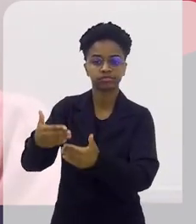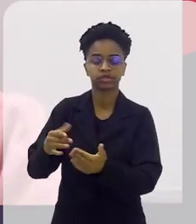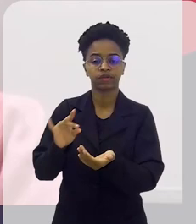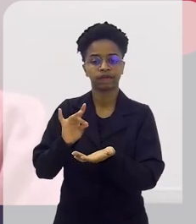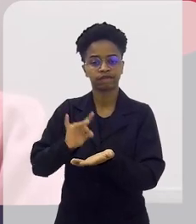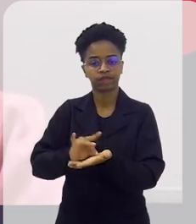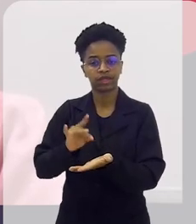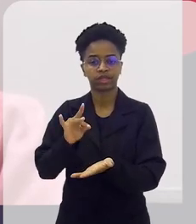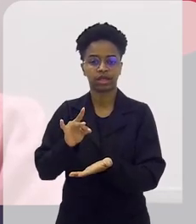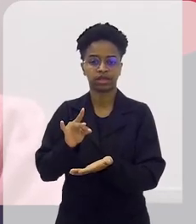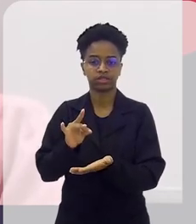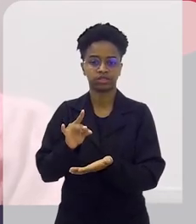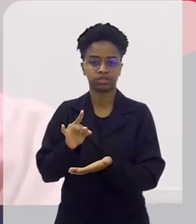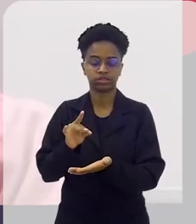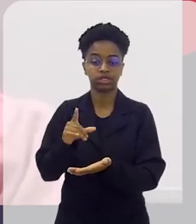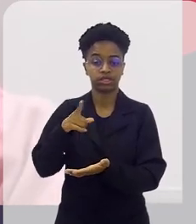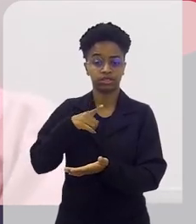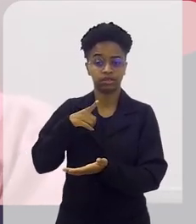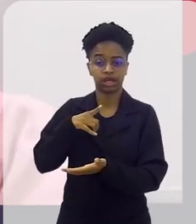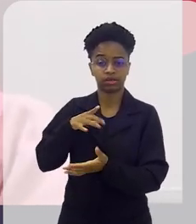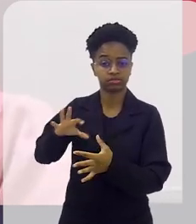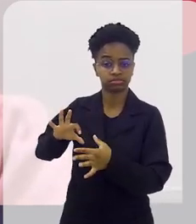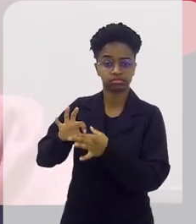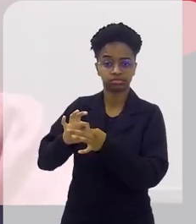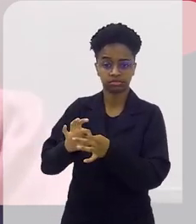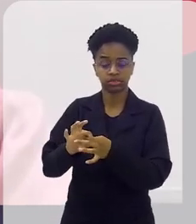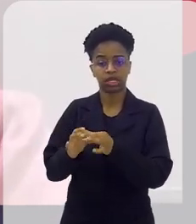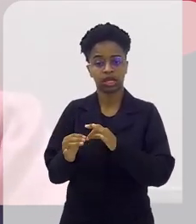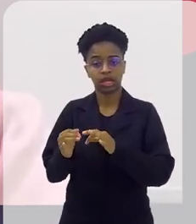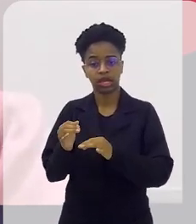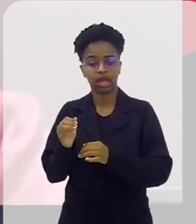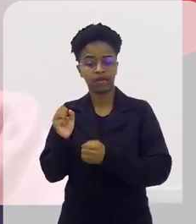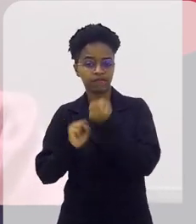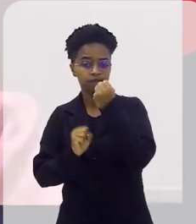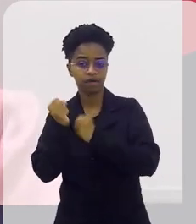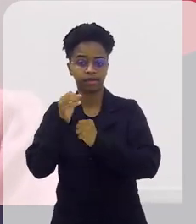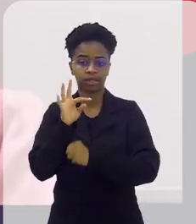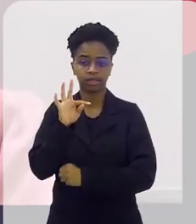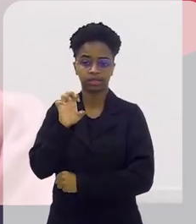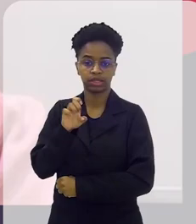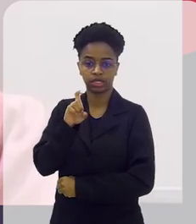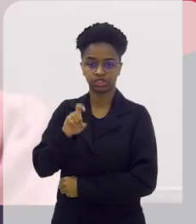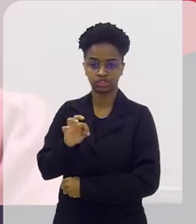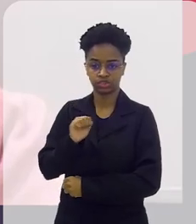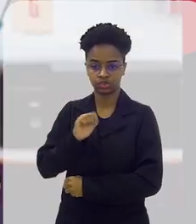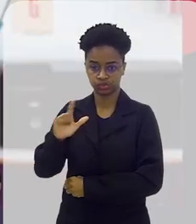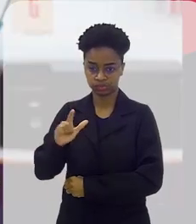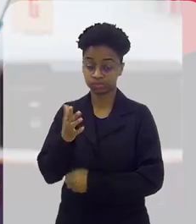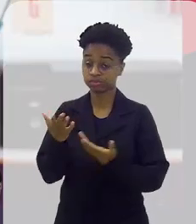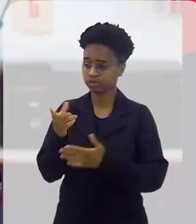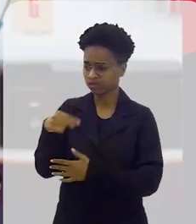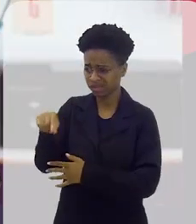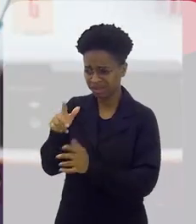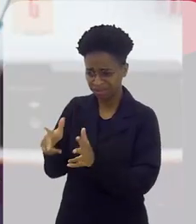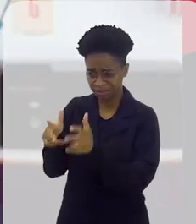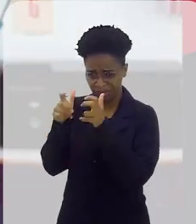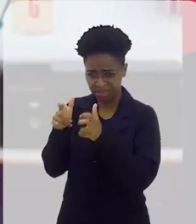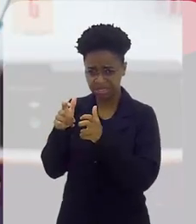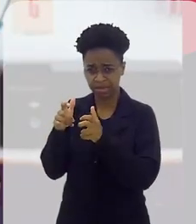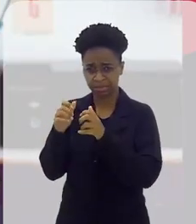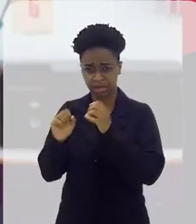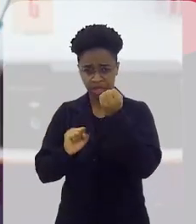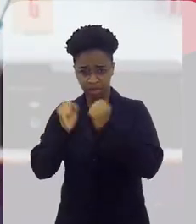ela está no cerne da indústria têxtil de uma forma geral. E vocês veem a